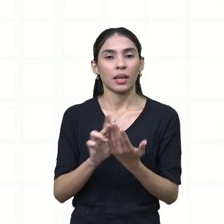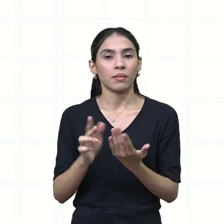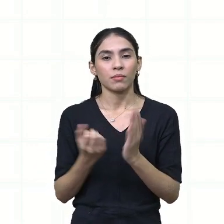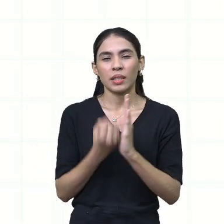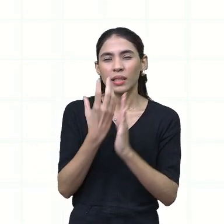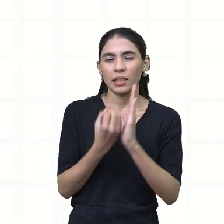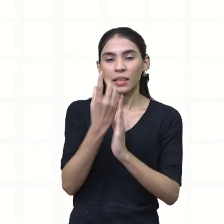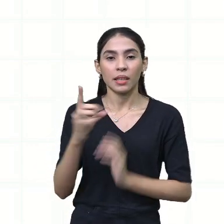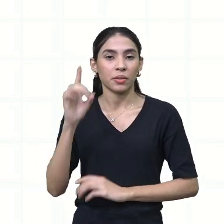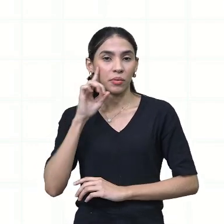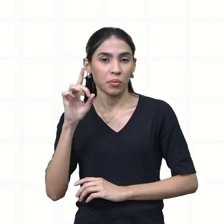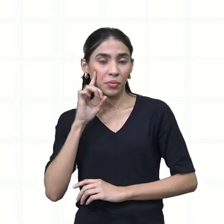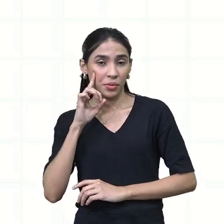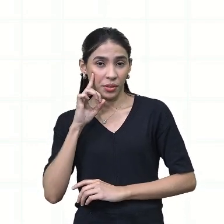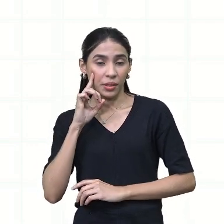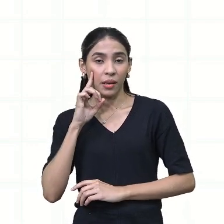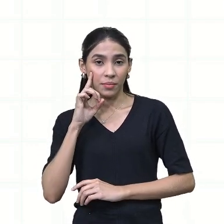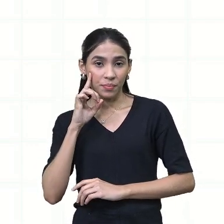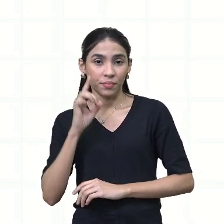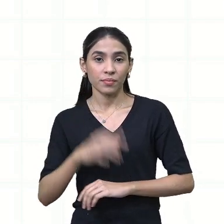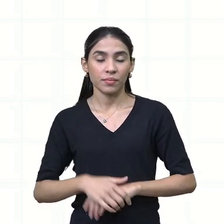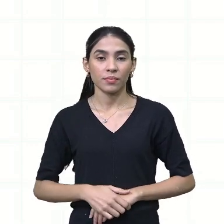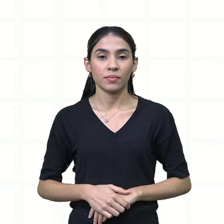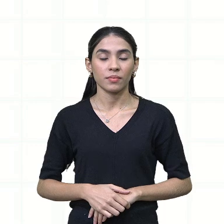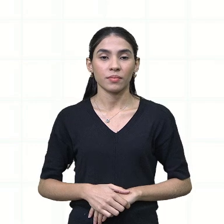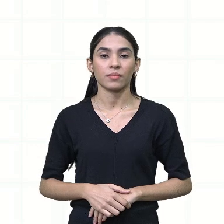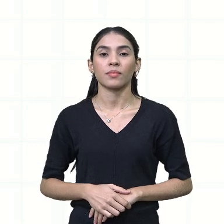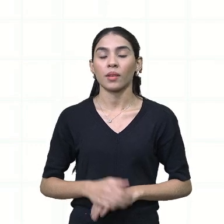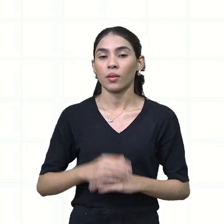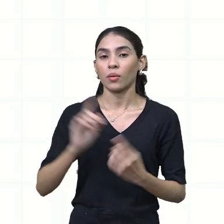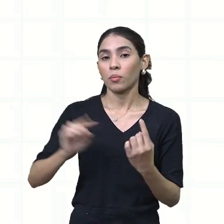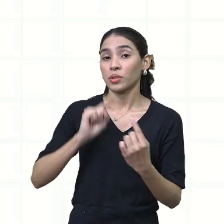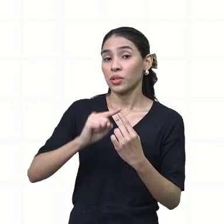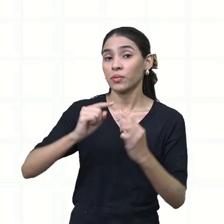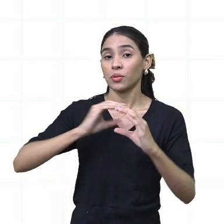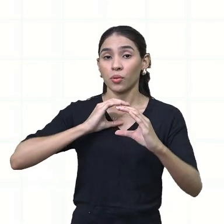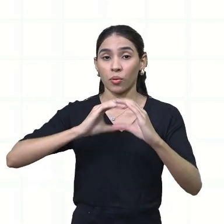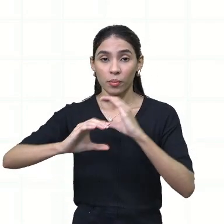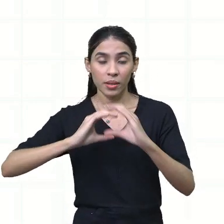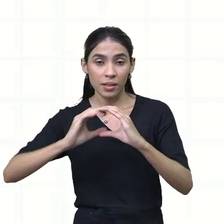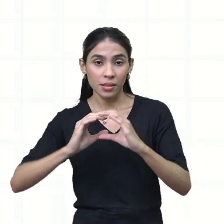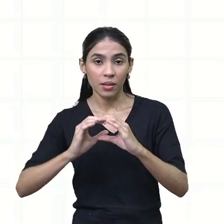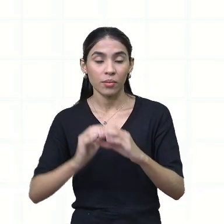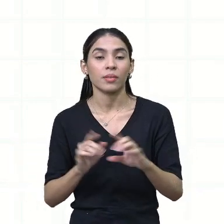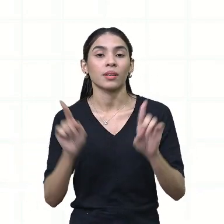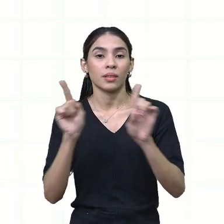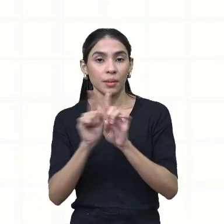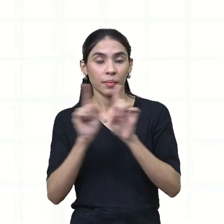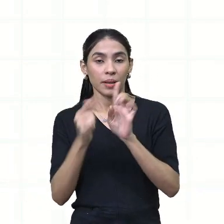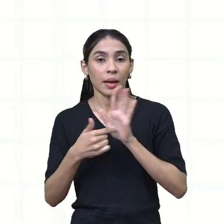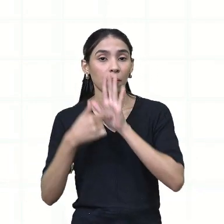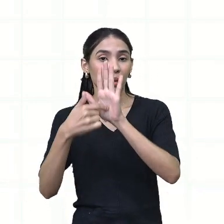cotidianas de comunicação e apresentam uma intenção